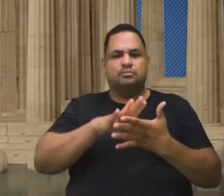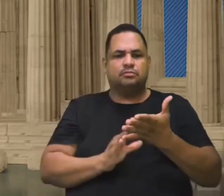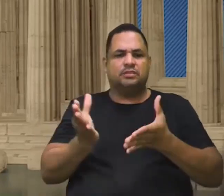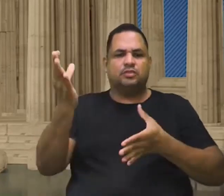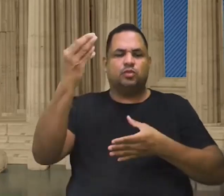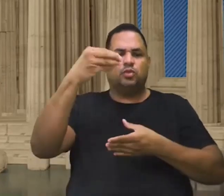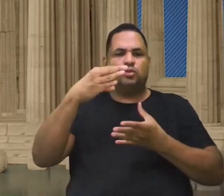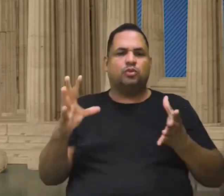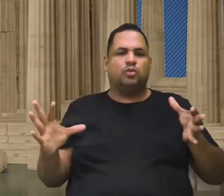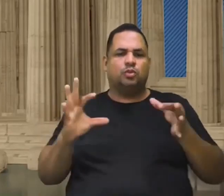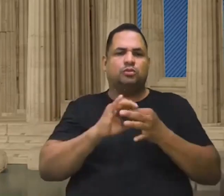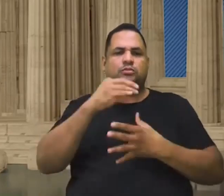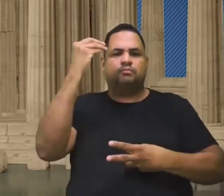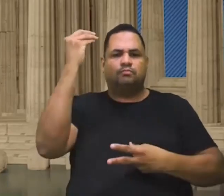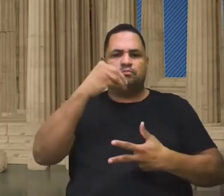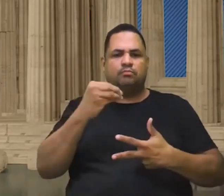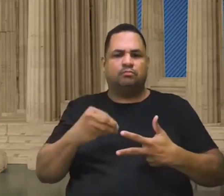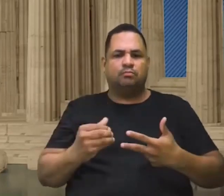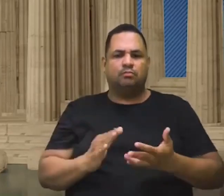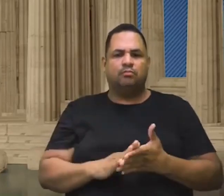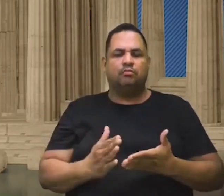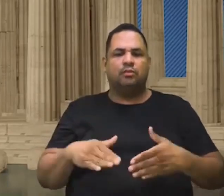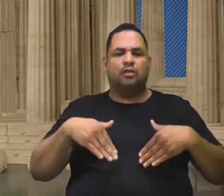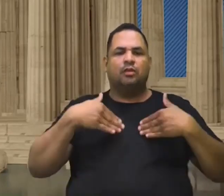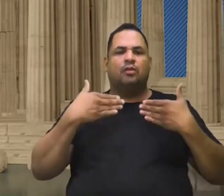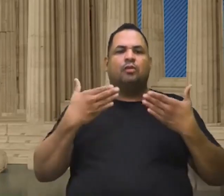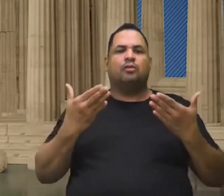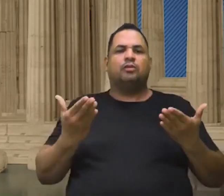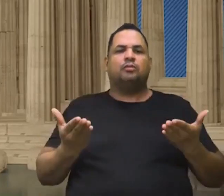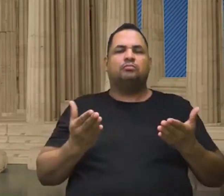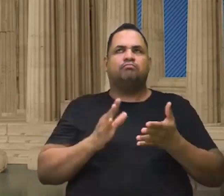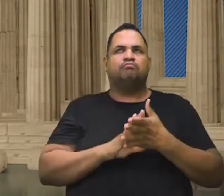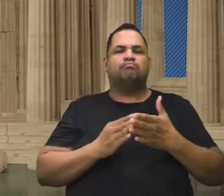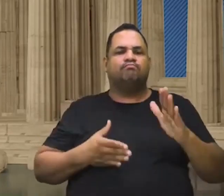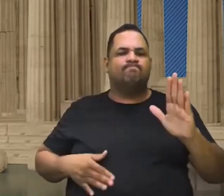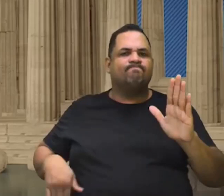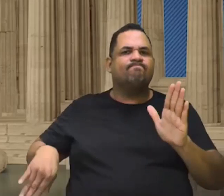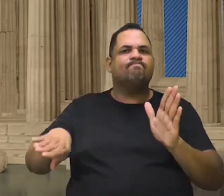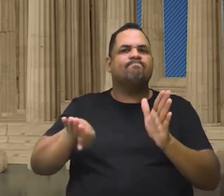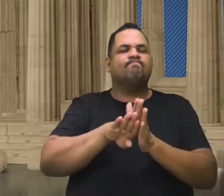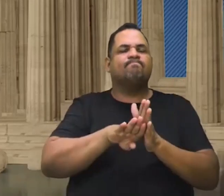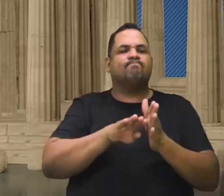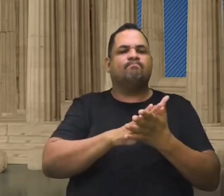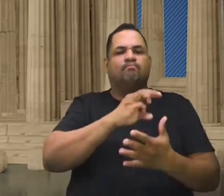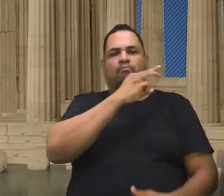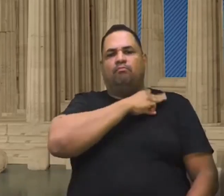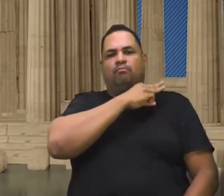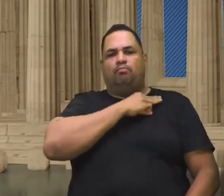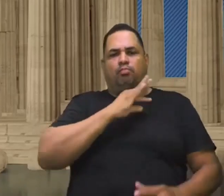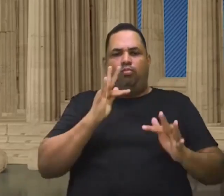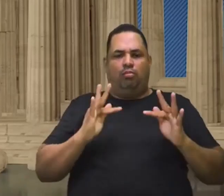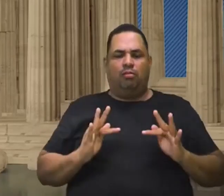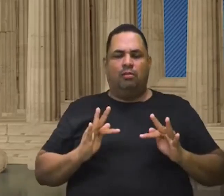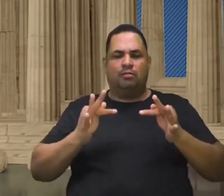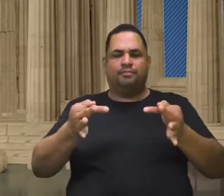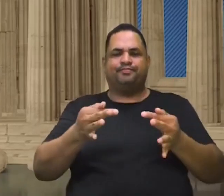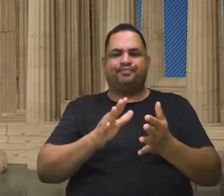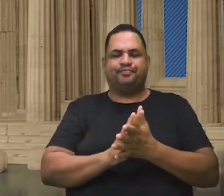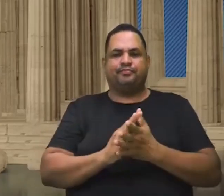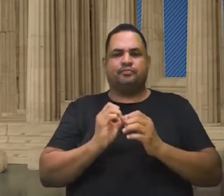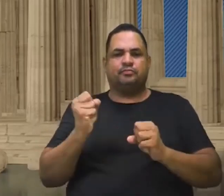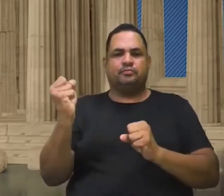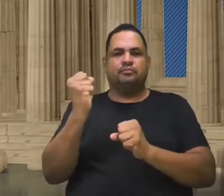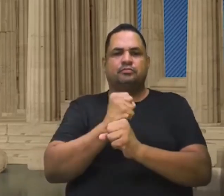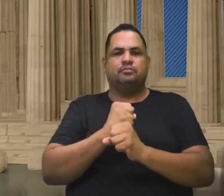contexto do Enem, sabe por quê? Ao chegar lá no terceirão, no final do ano, fazer a prova do Enem, em duas